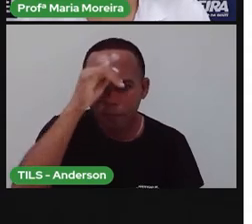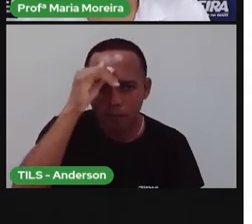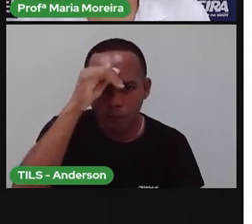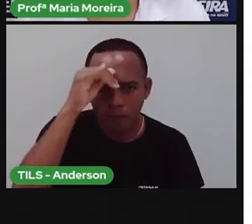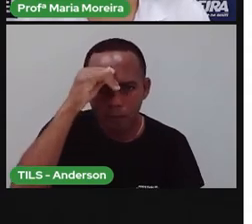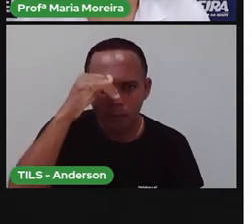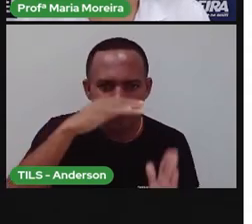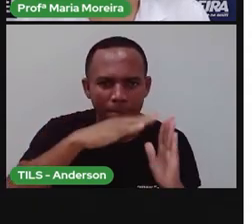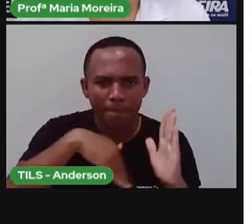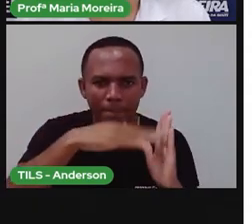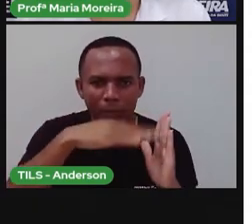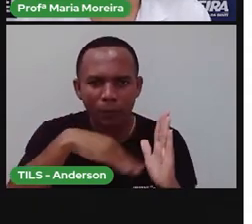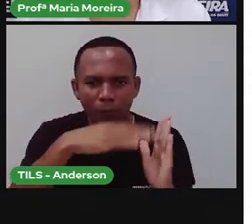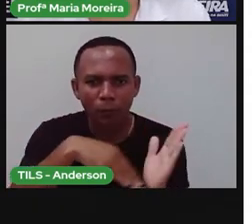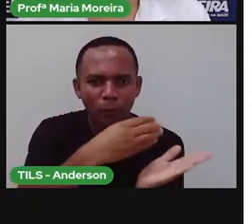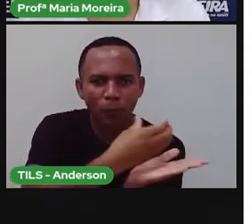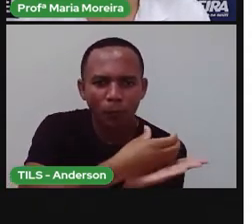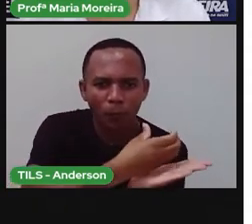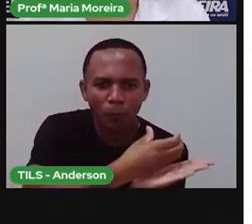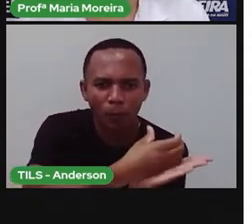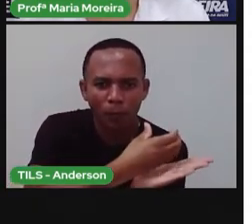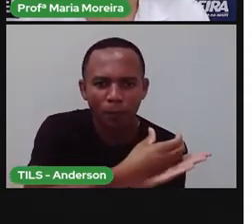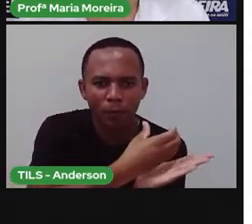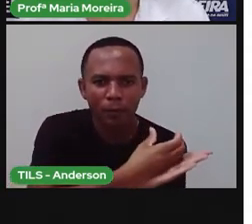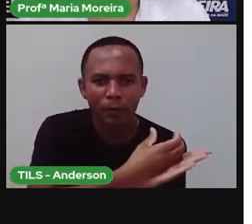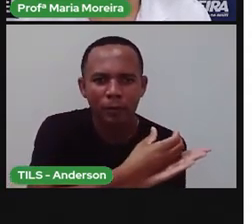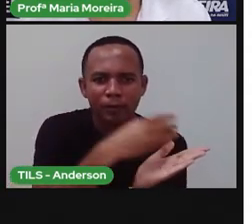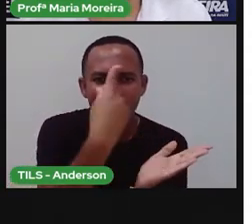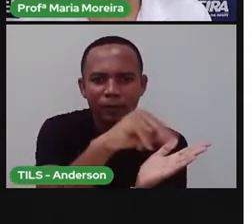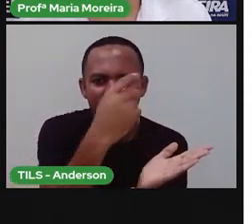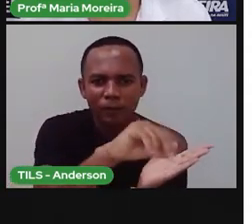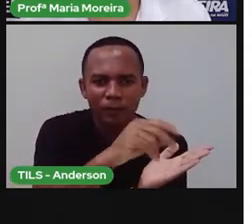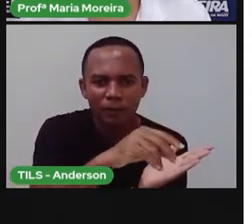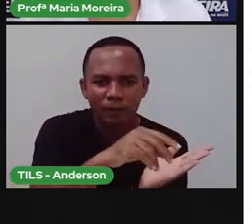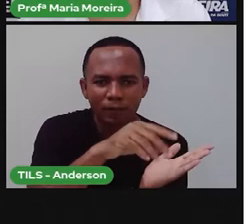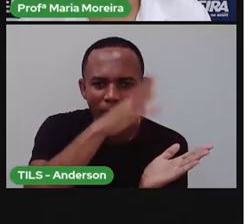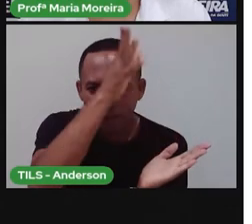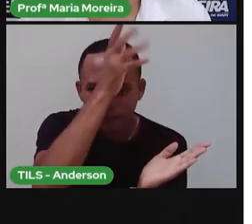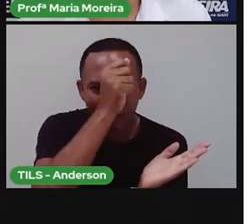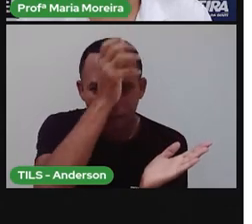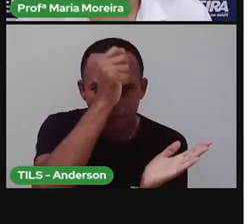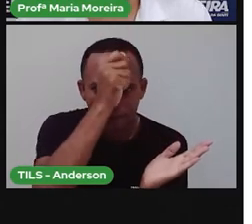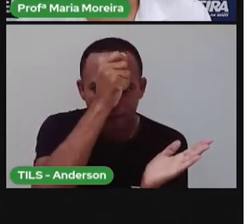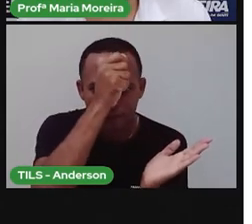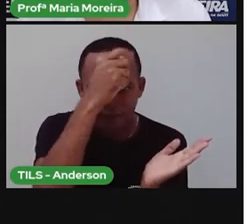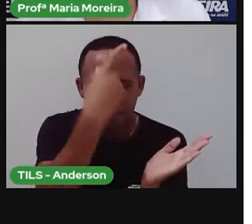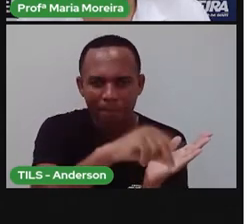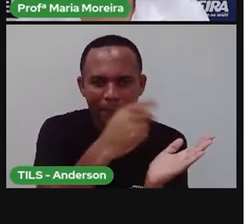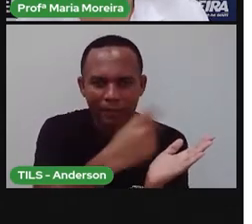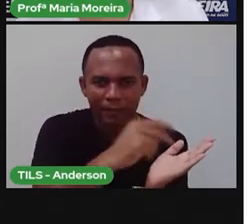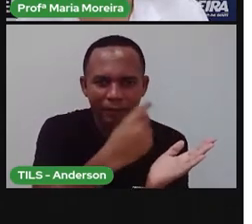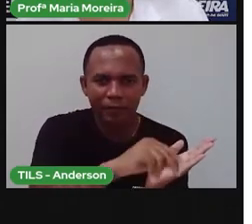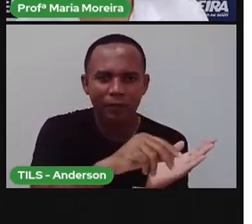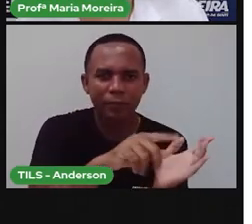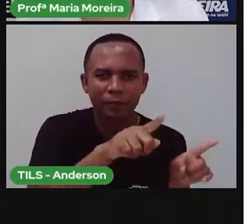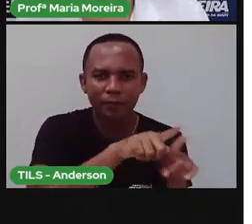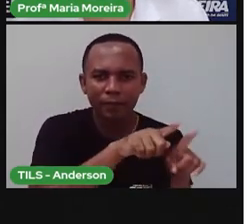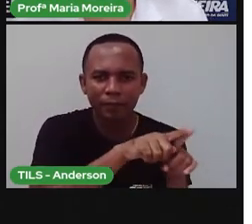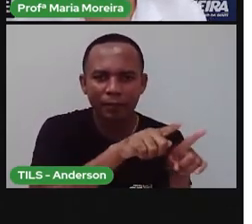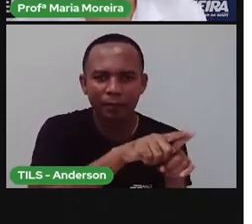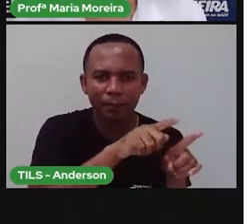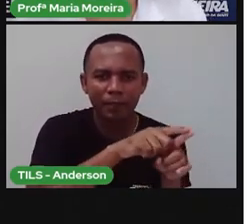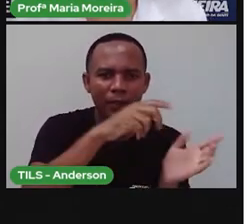pintou o caneco. Surrou a galinha, bateu no marreco. Pulou do puleiro,